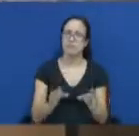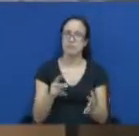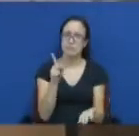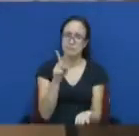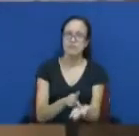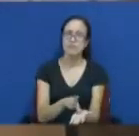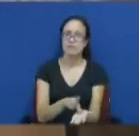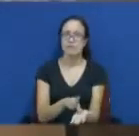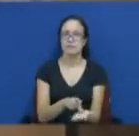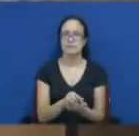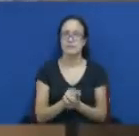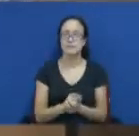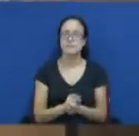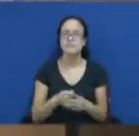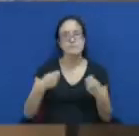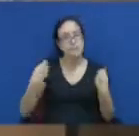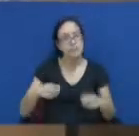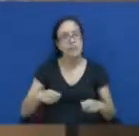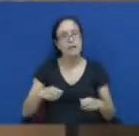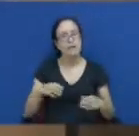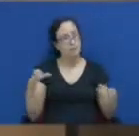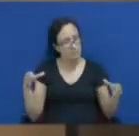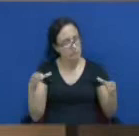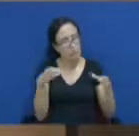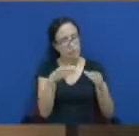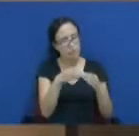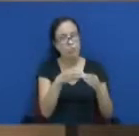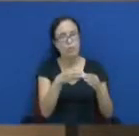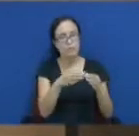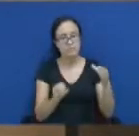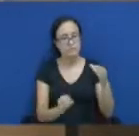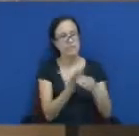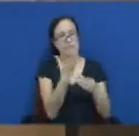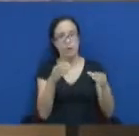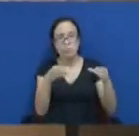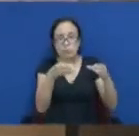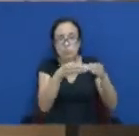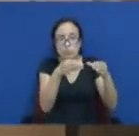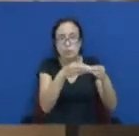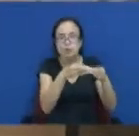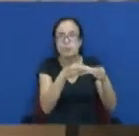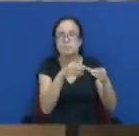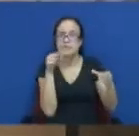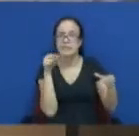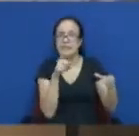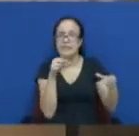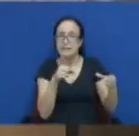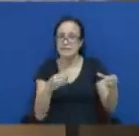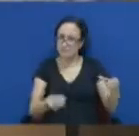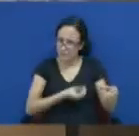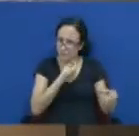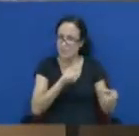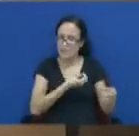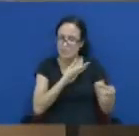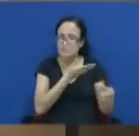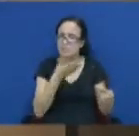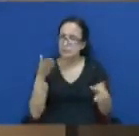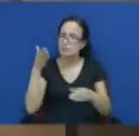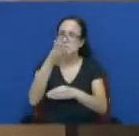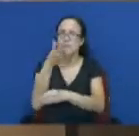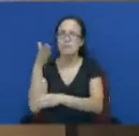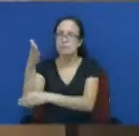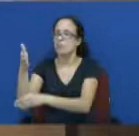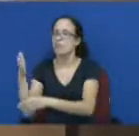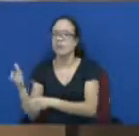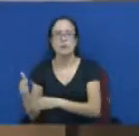uma comissão da sustentabilidade onde exista a presença seja uma comissão permanente, que a sustentabilidade é algo permanente,